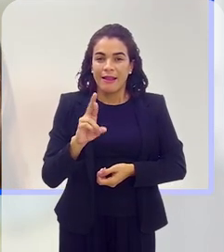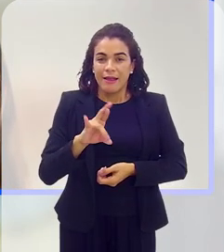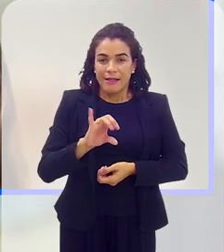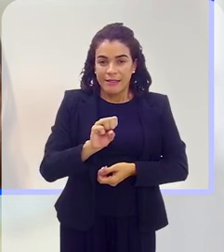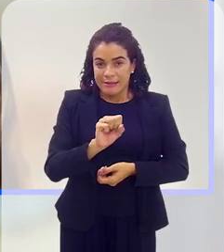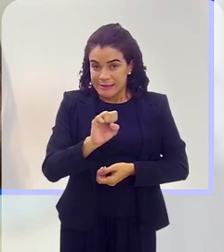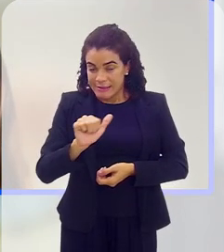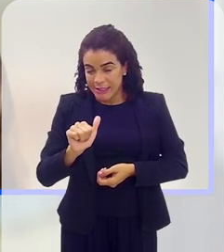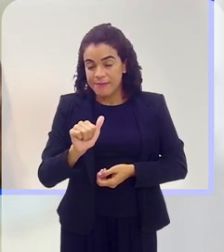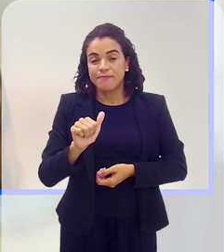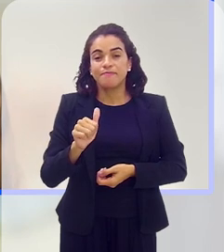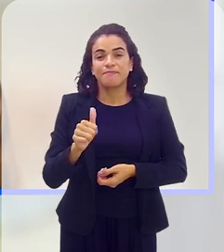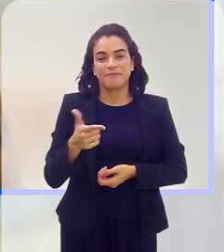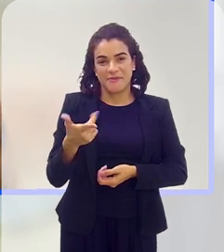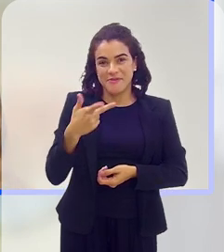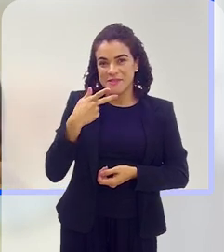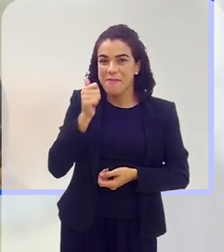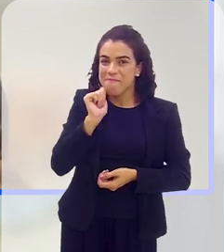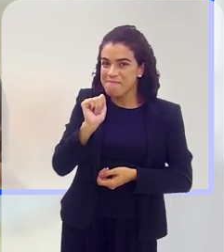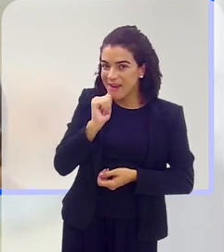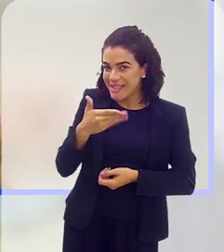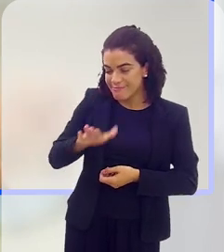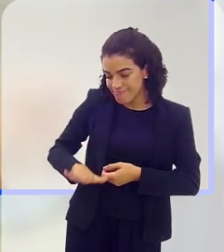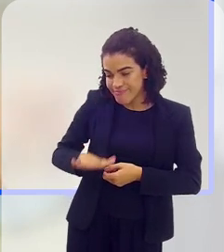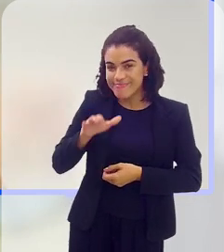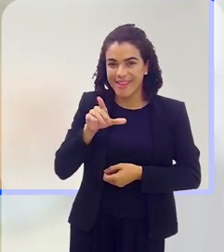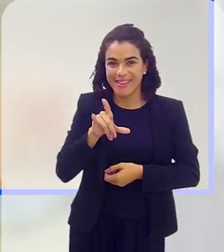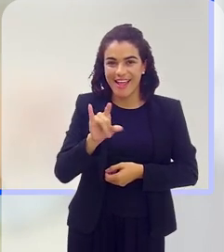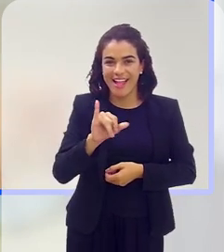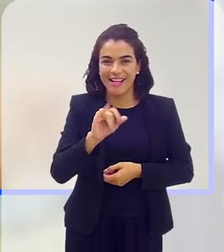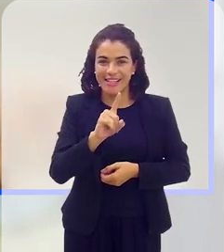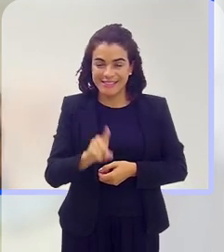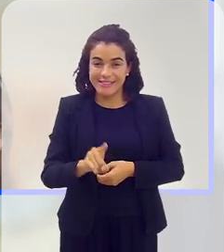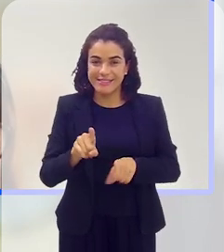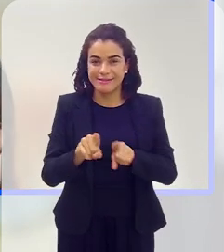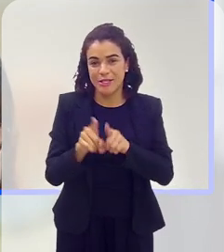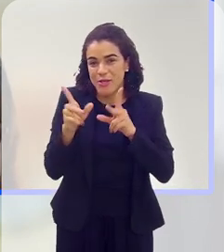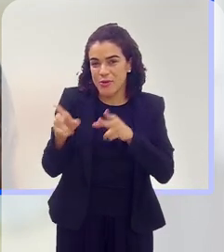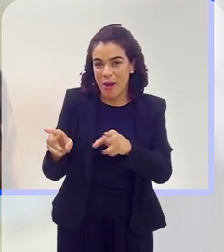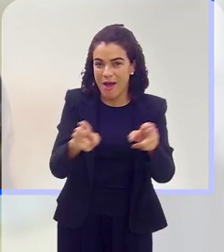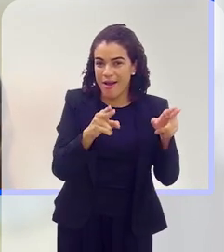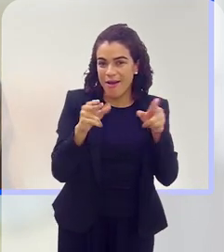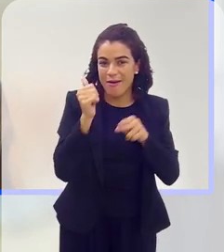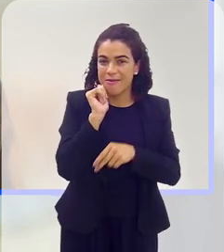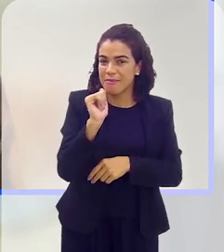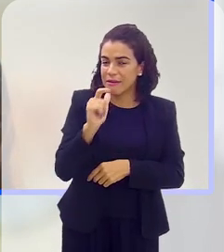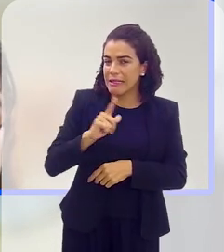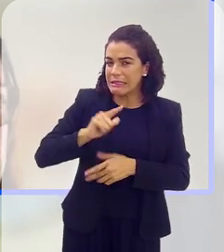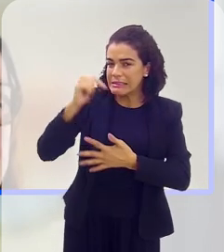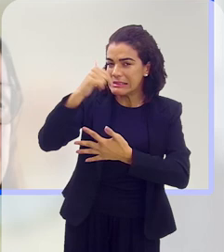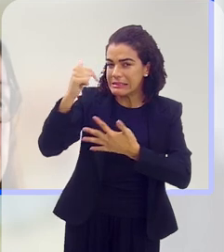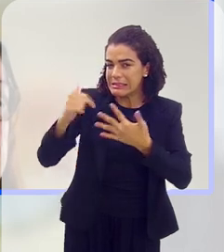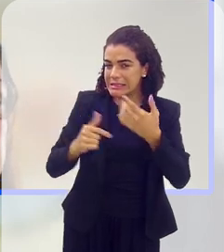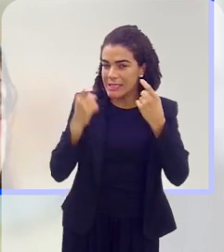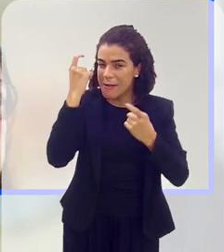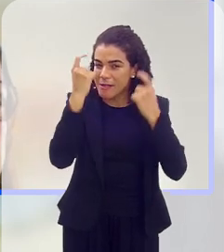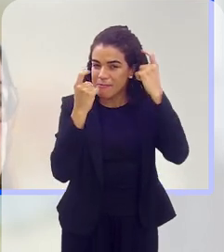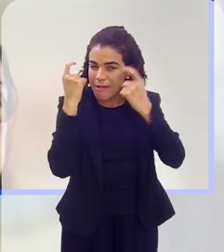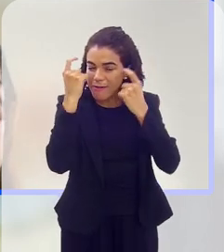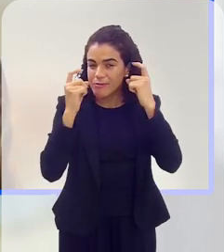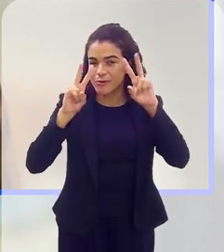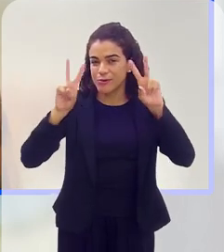você, como mãe de uma pequena, de cinco anos, acredito que, assim como toda mãe, tem todas as suas preocupações